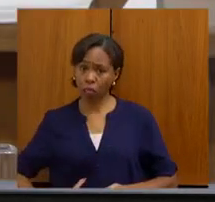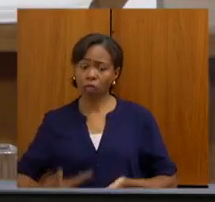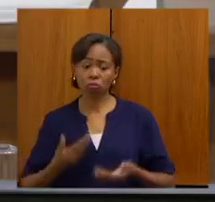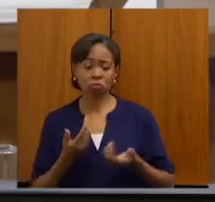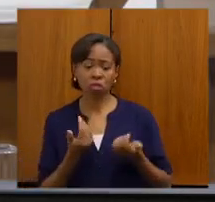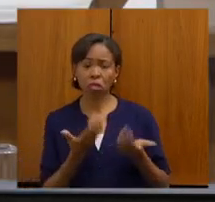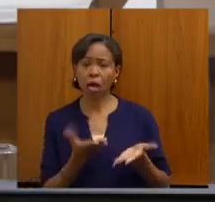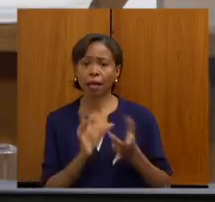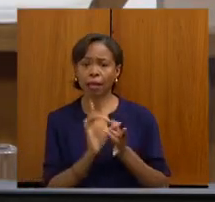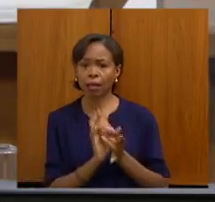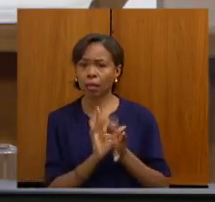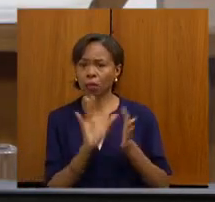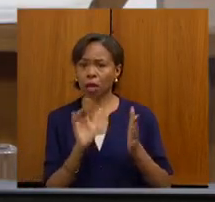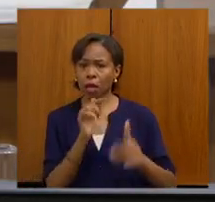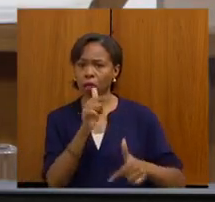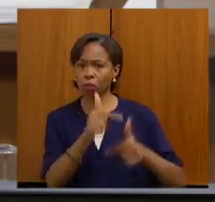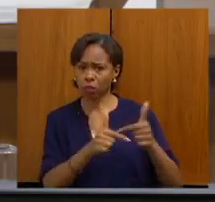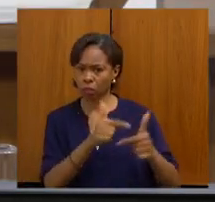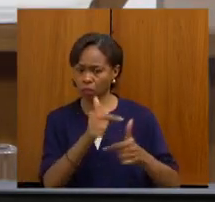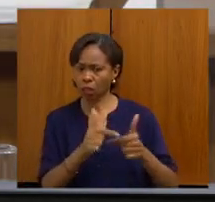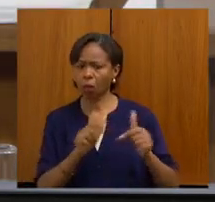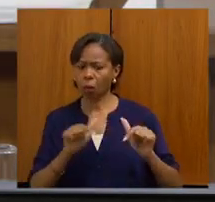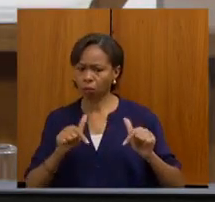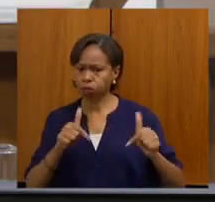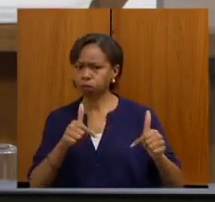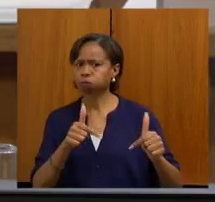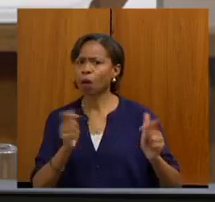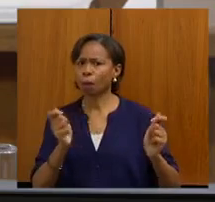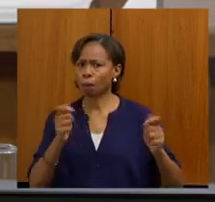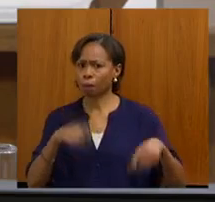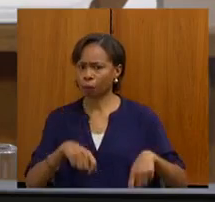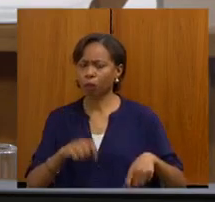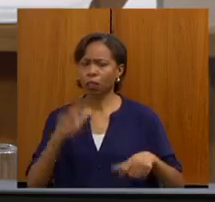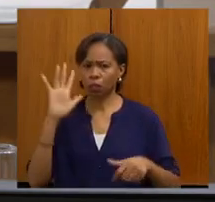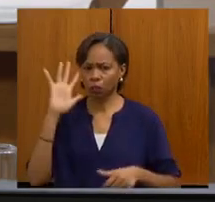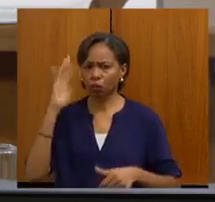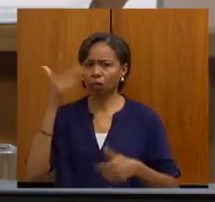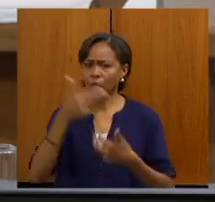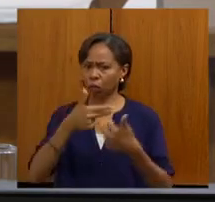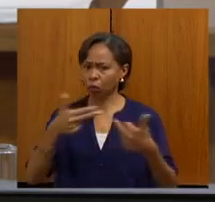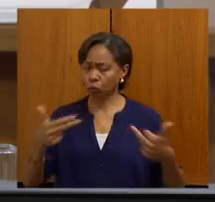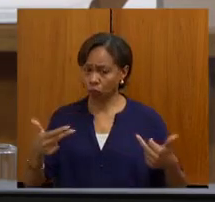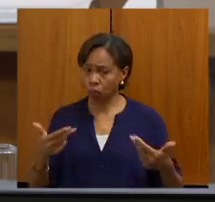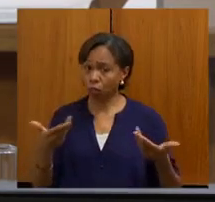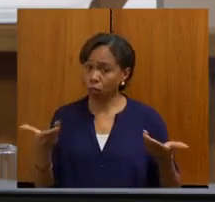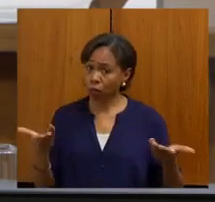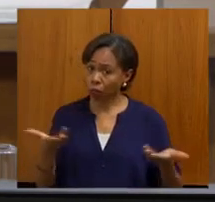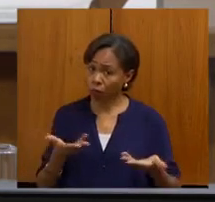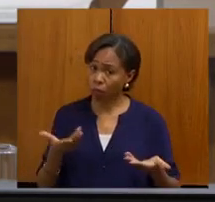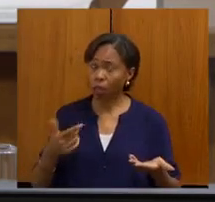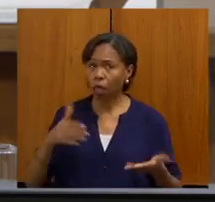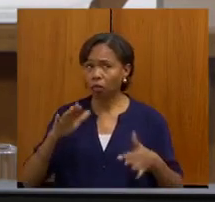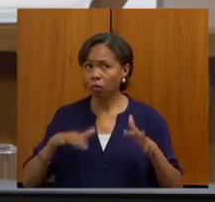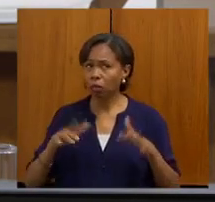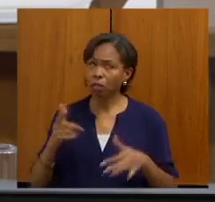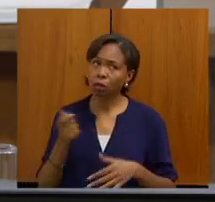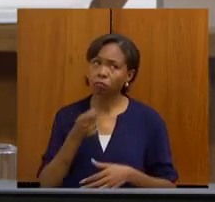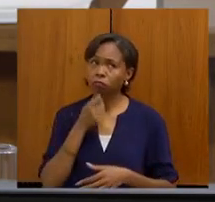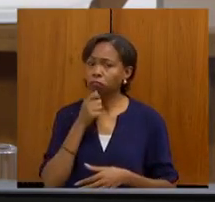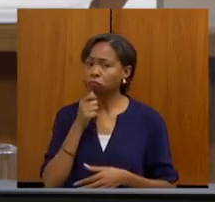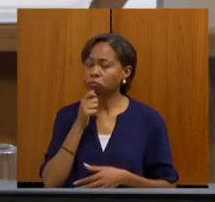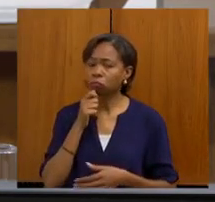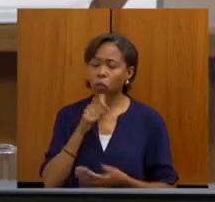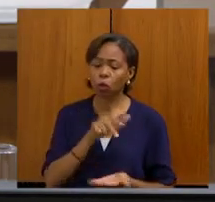trabalho para que as coisas possam acontecer. Nós temos hoje, falo aqui, ainda que não tenhamos conseguido ainda os